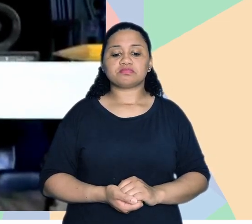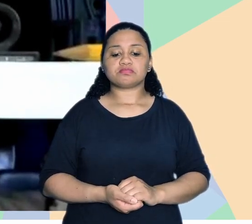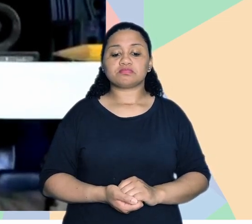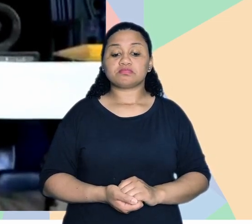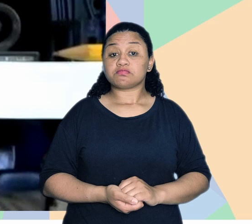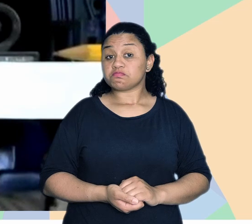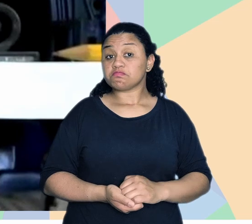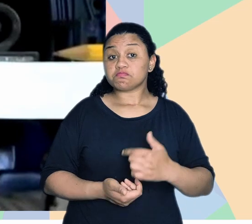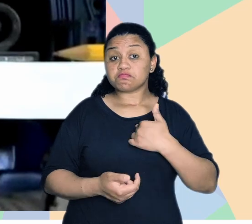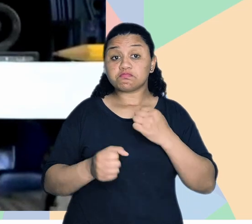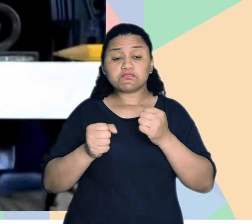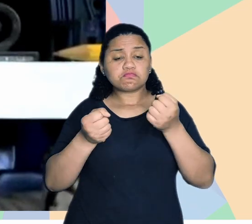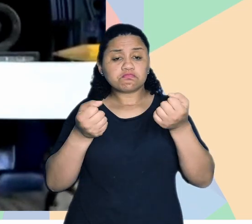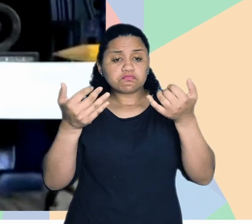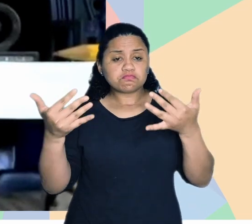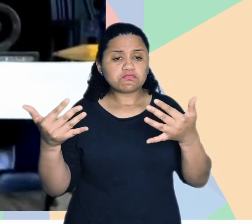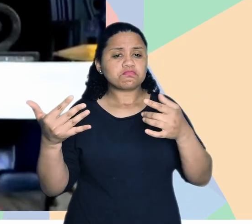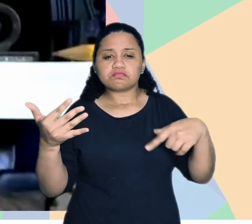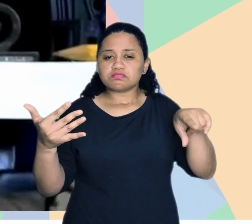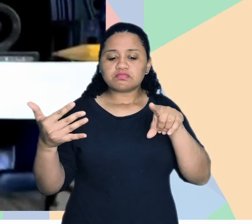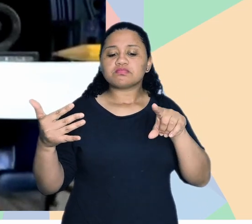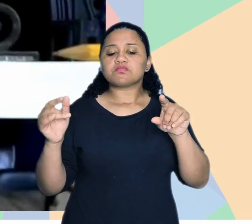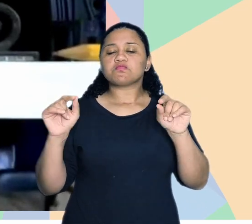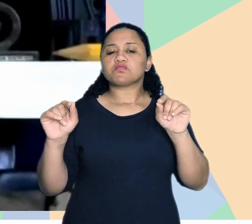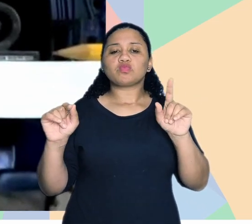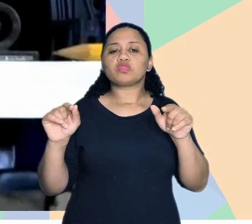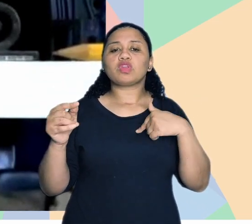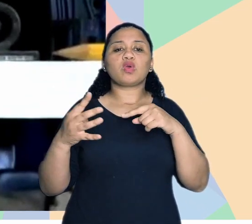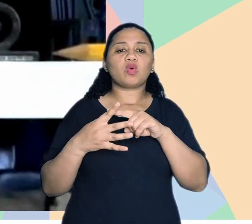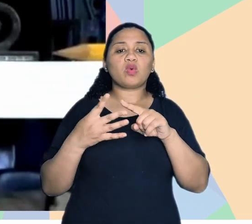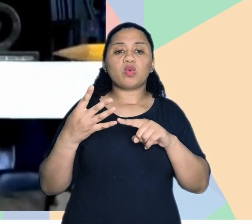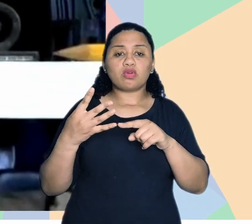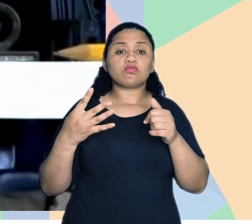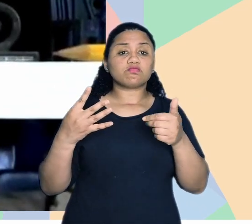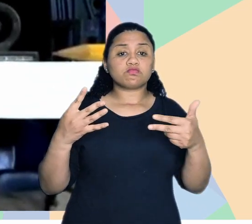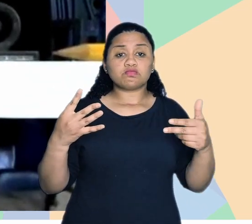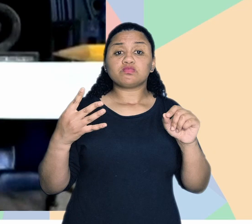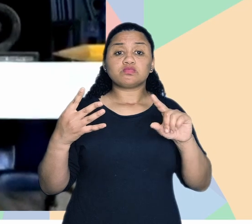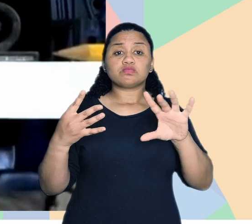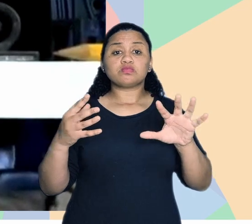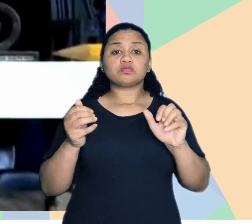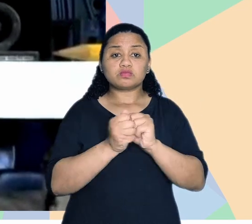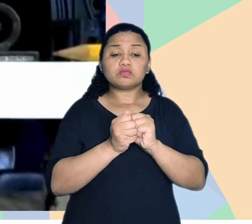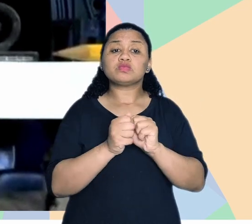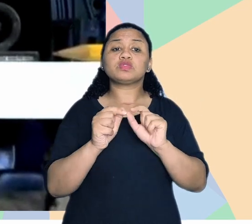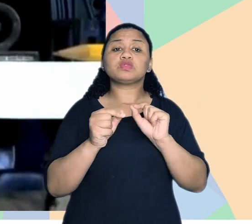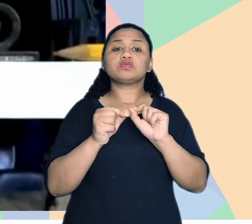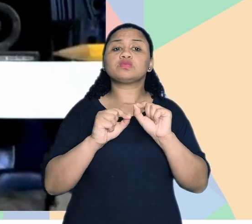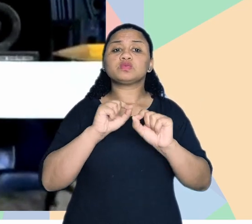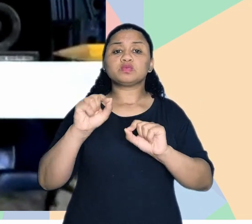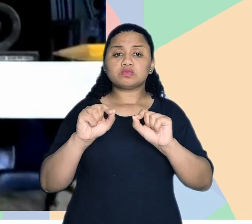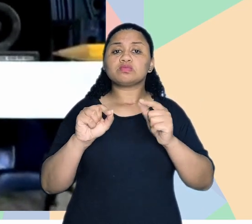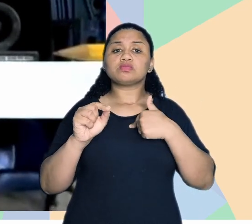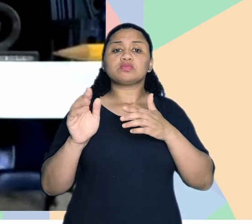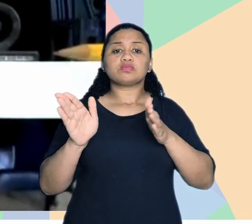Eu posso estar falando um pouquinho para vocês de quatro componentes que, juntos, eles garantem